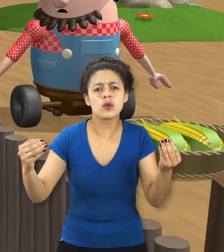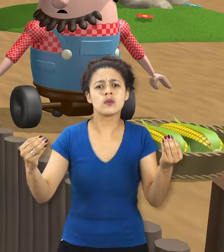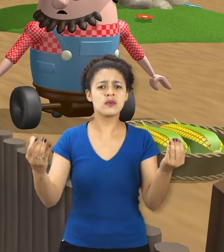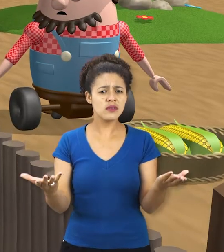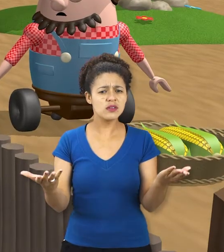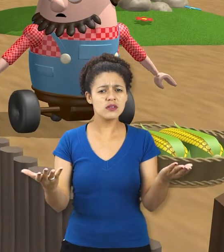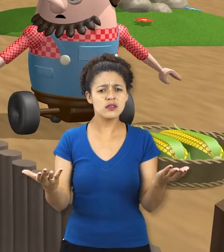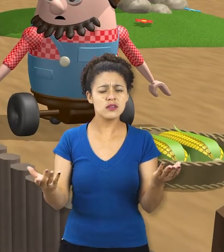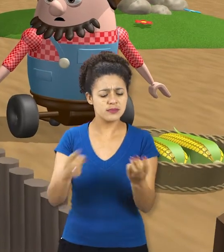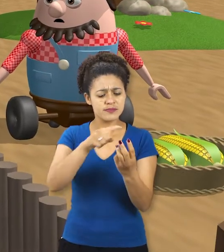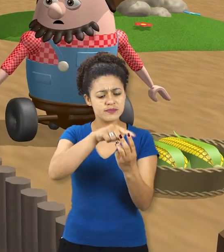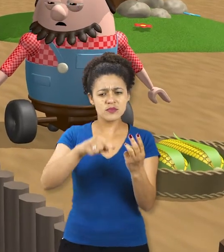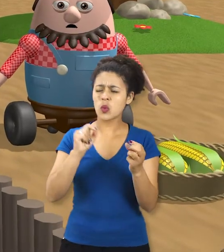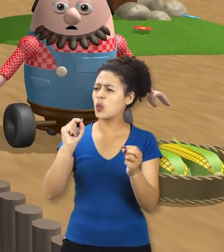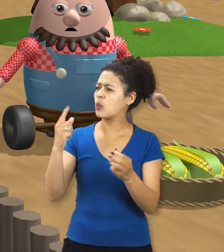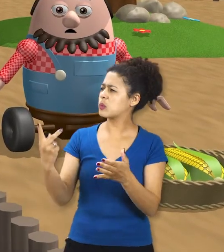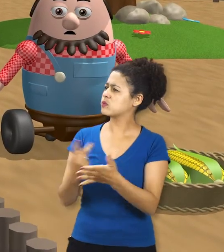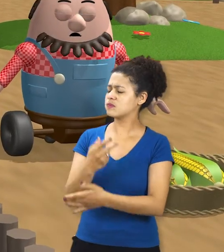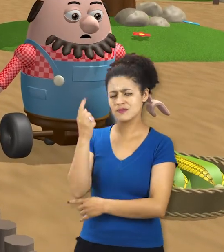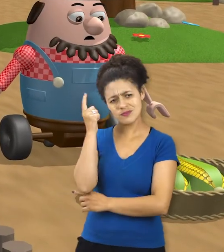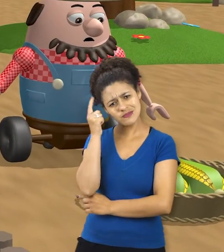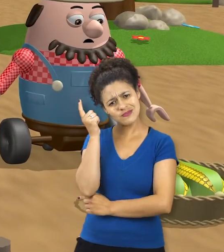Que coisa, hein?